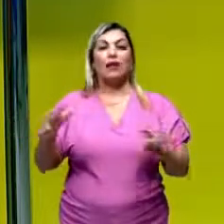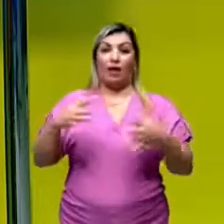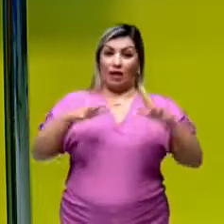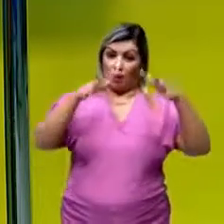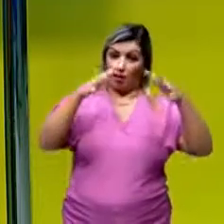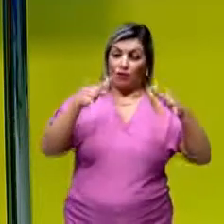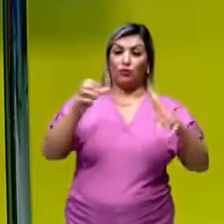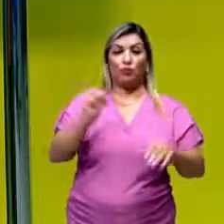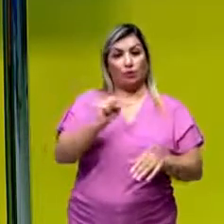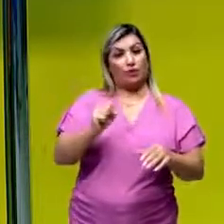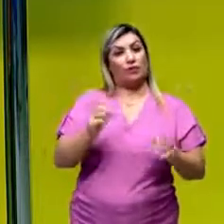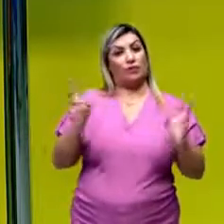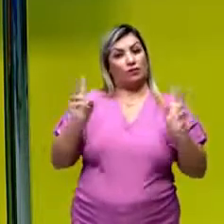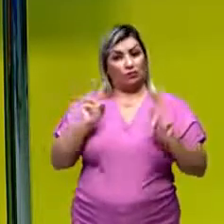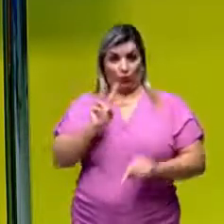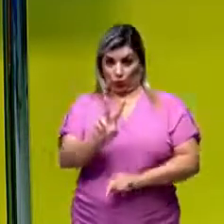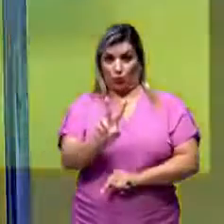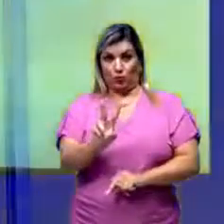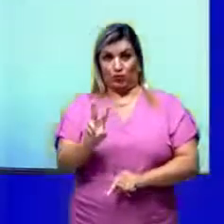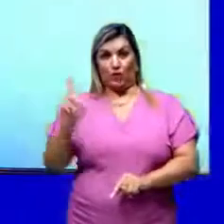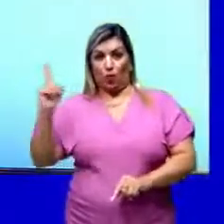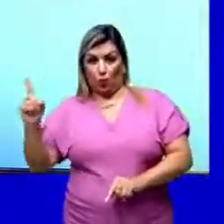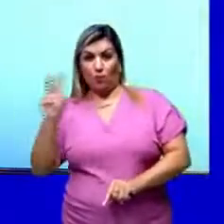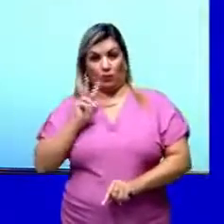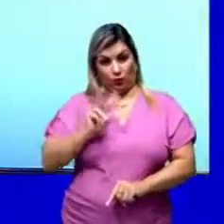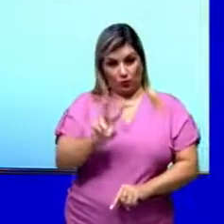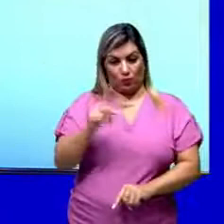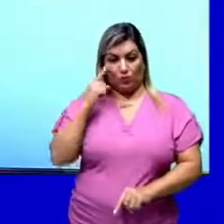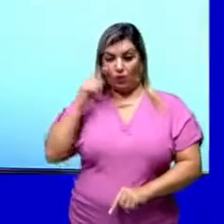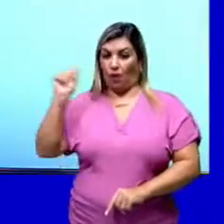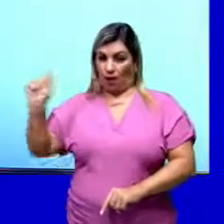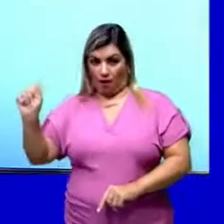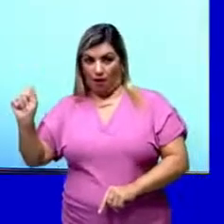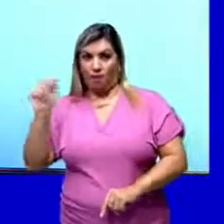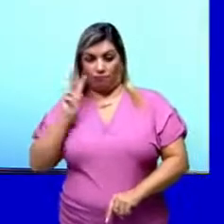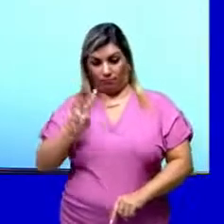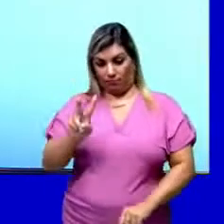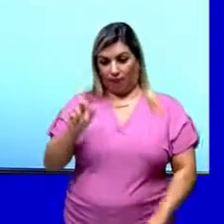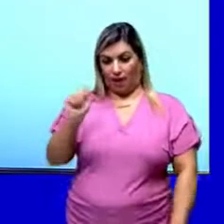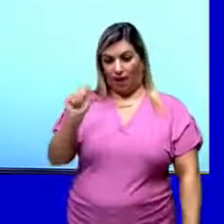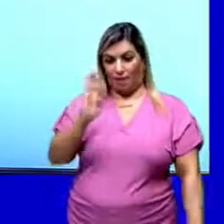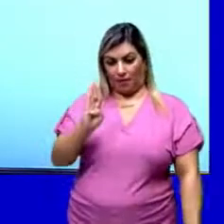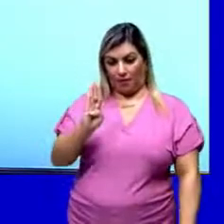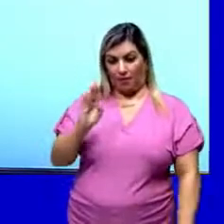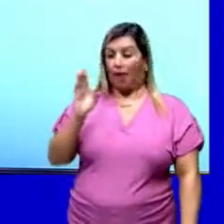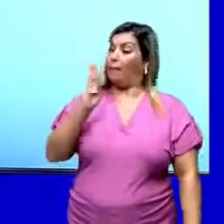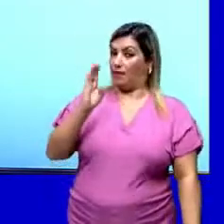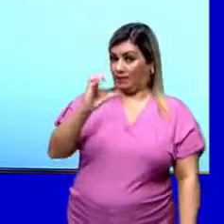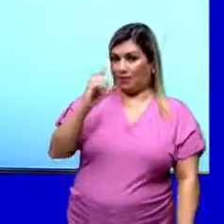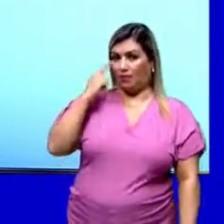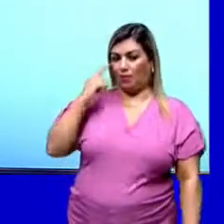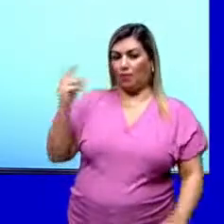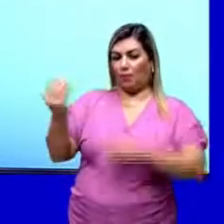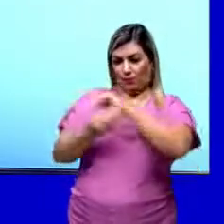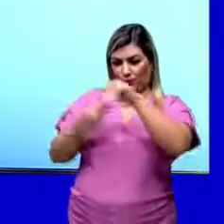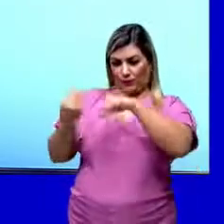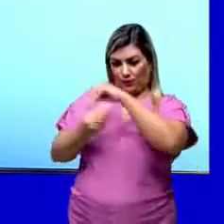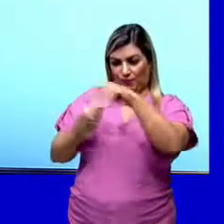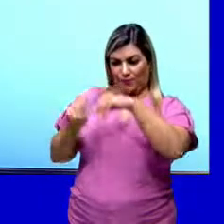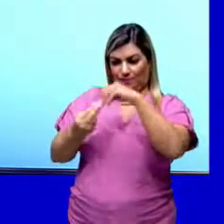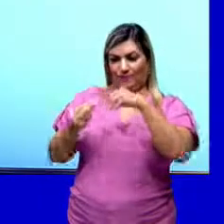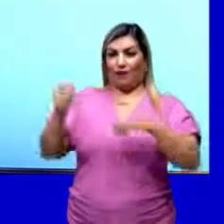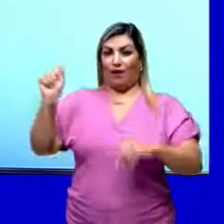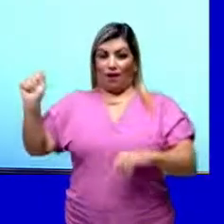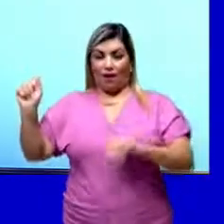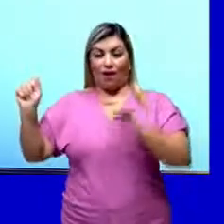substância composta. Então, veja, do lado dos reagentes, eu tenho uma substância simples reagindo com uma substância composta.